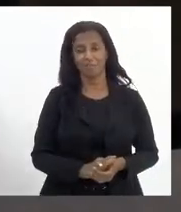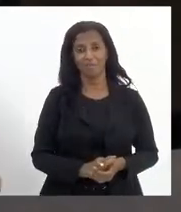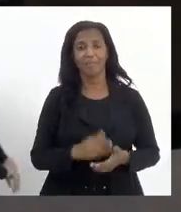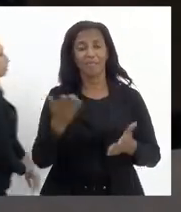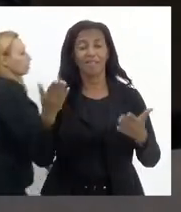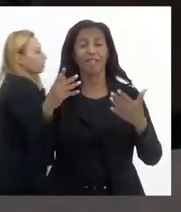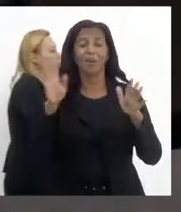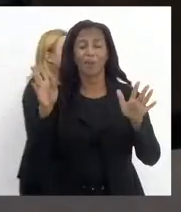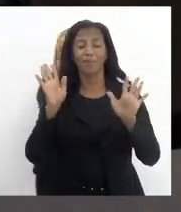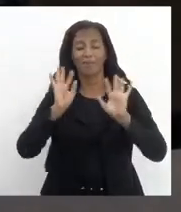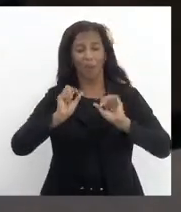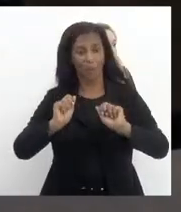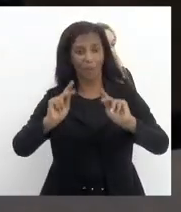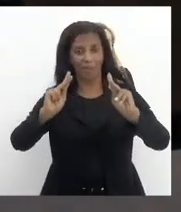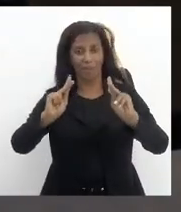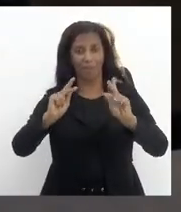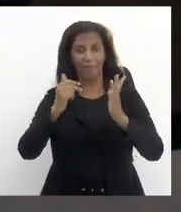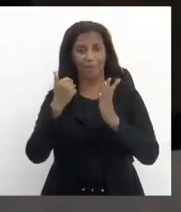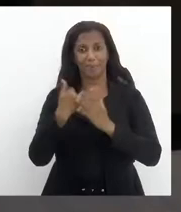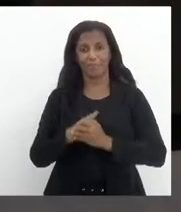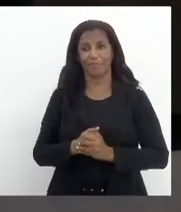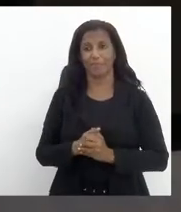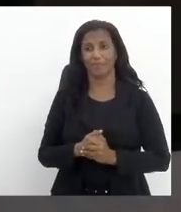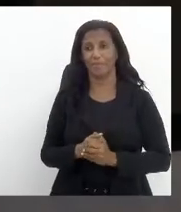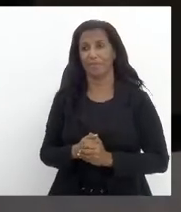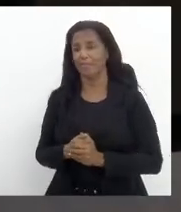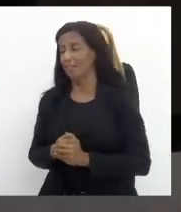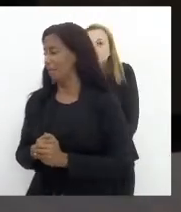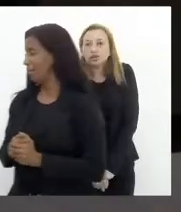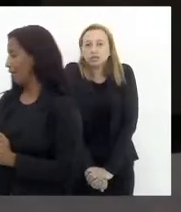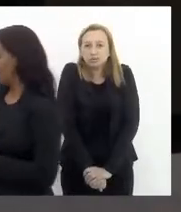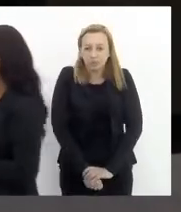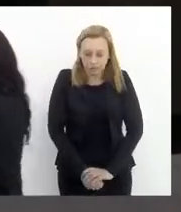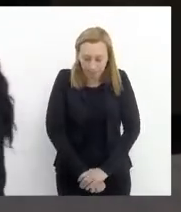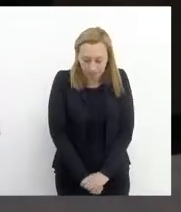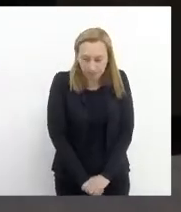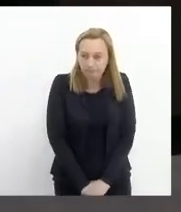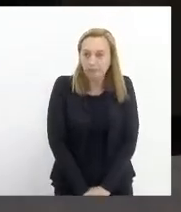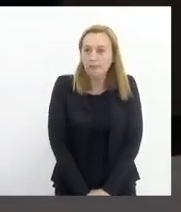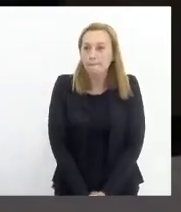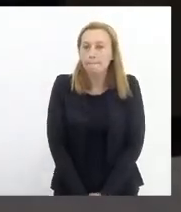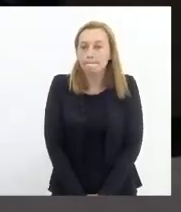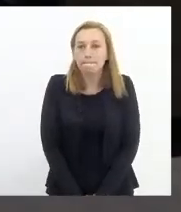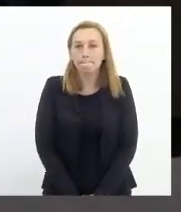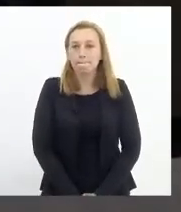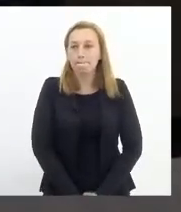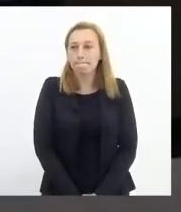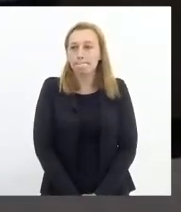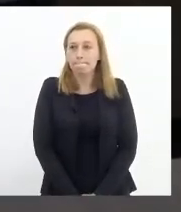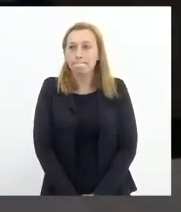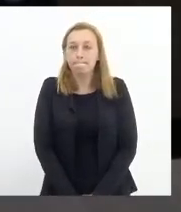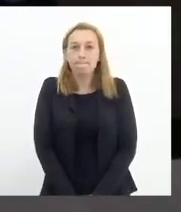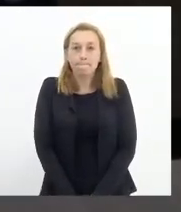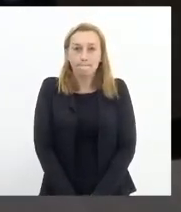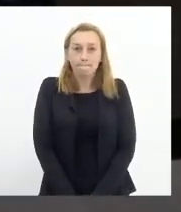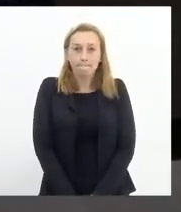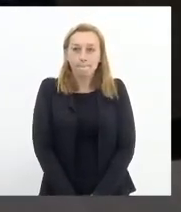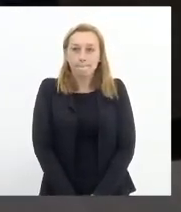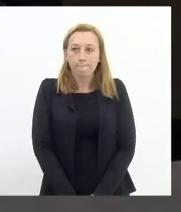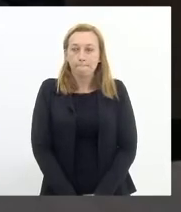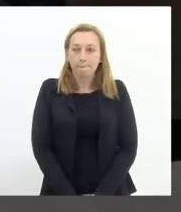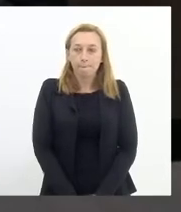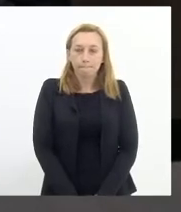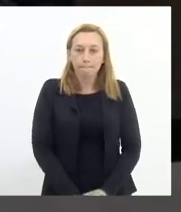para parecer, senhor presidente... Mas se você não cantar essa, a gente não consegue ajeitar, porque vai ajeitar em cima dessa. O presidente está pedindo para não cantar nenhuma. É isso que eu estou dizendo.